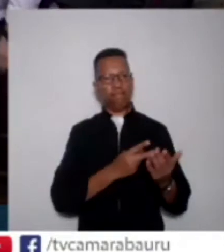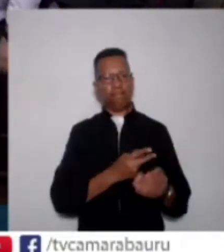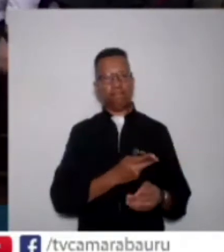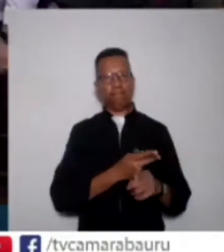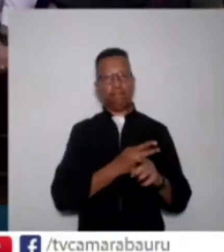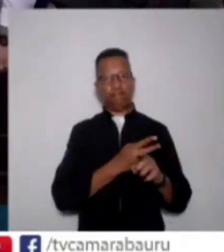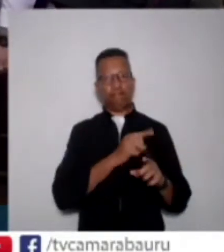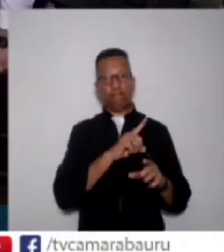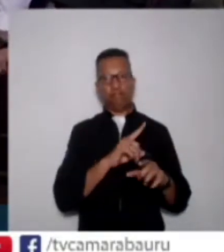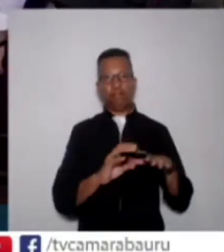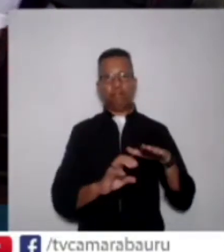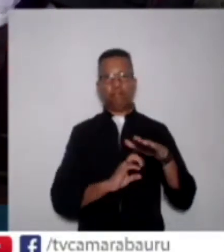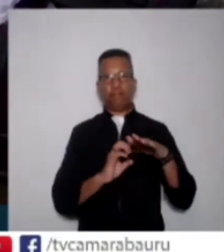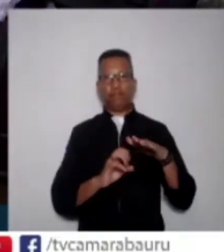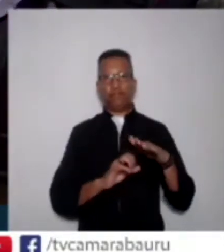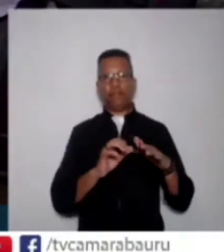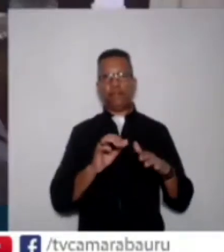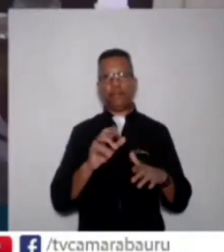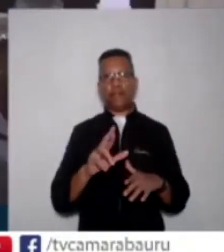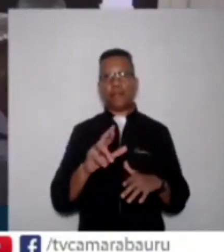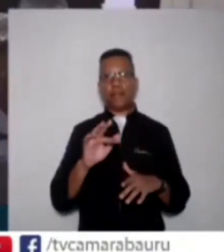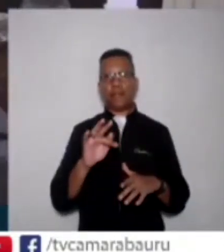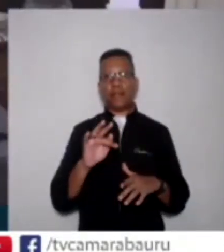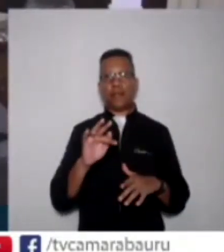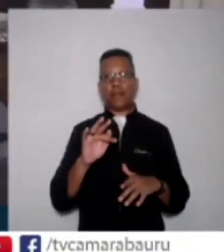Refrigeração.